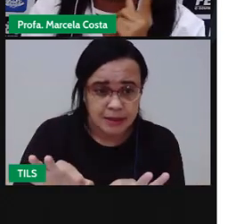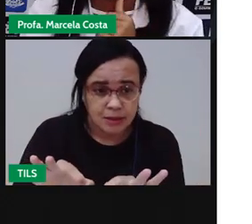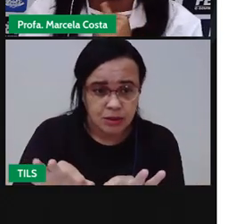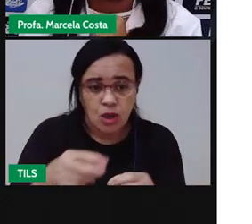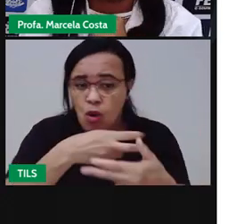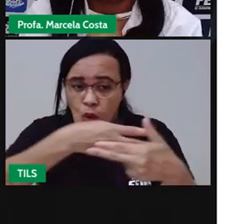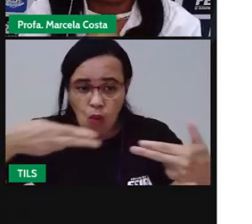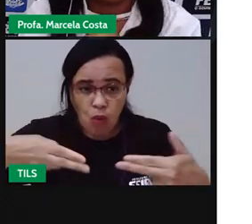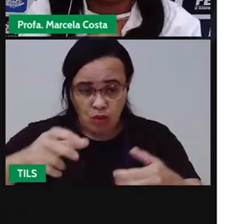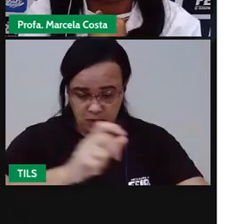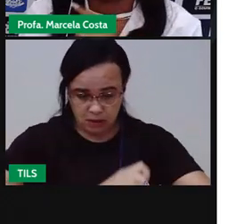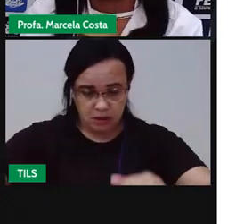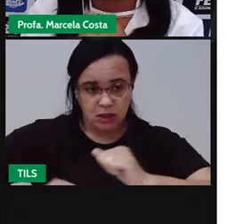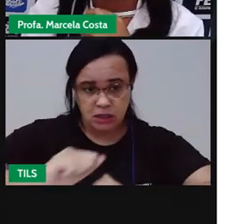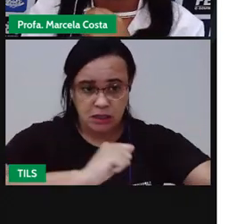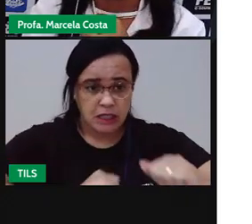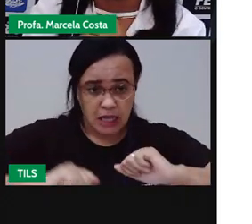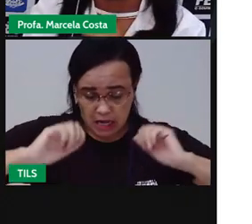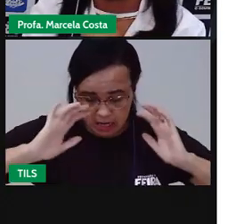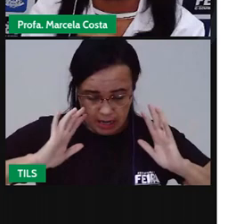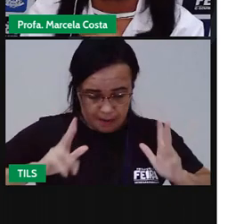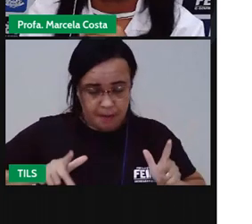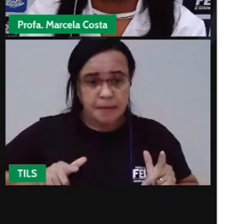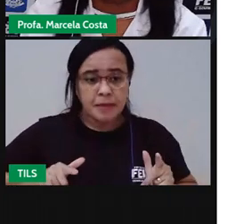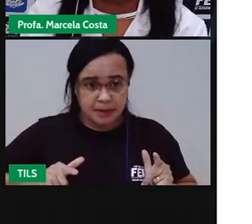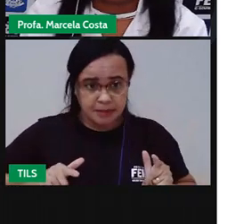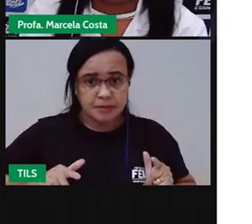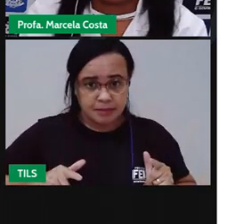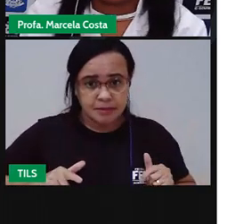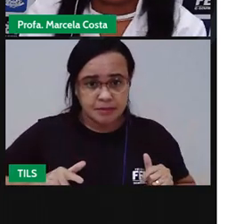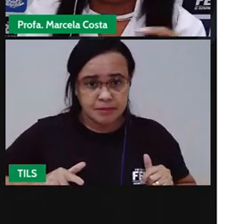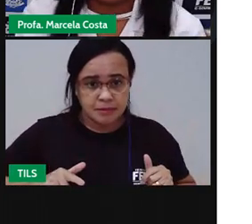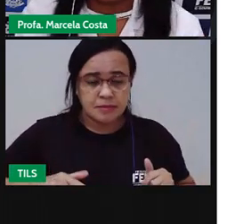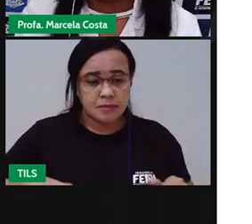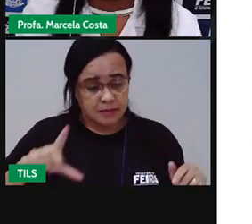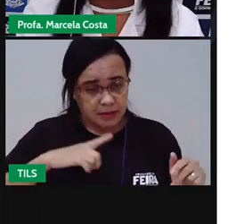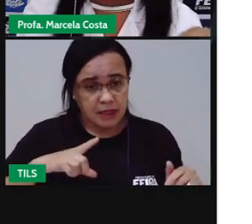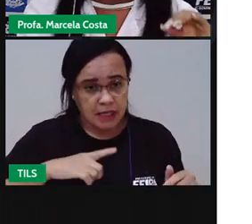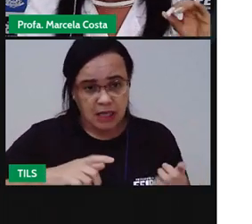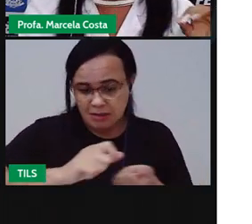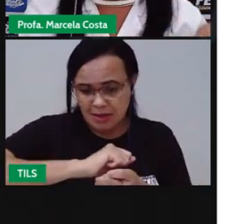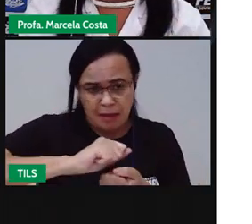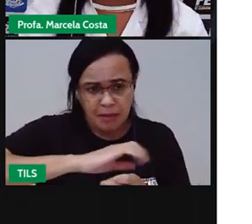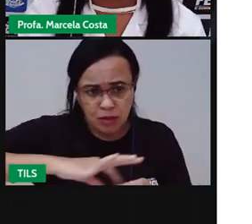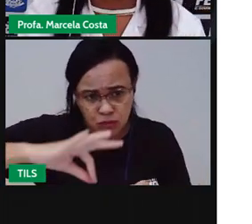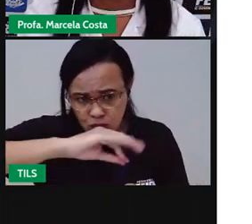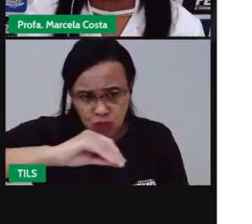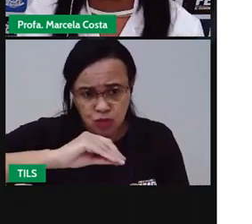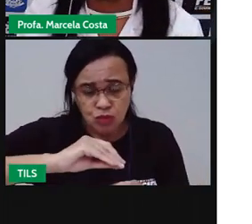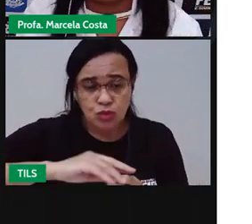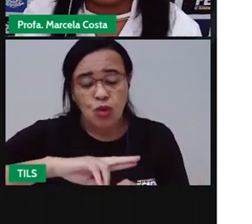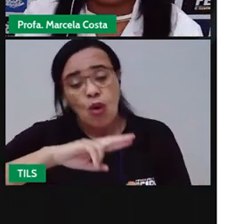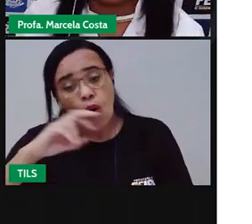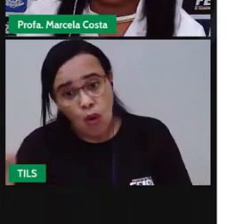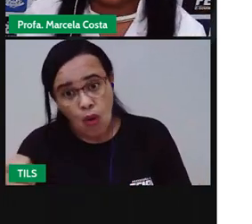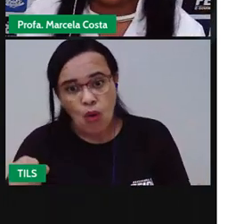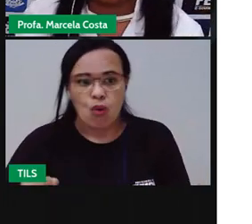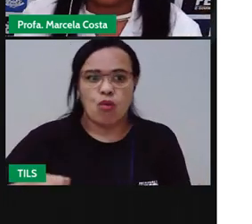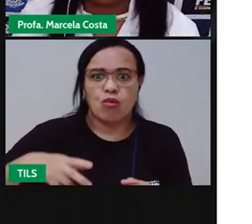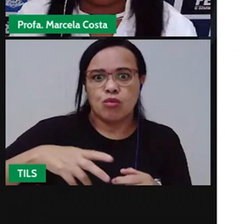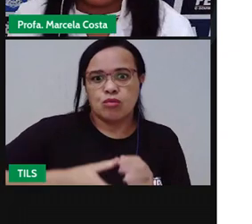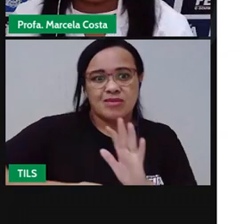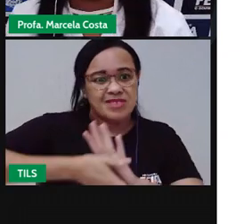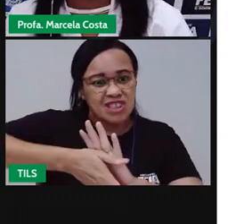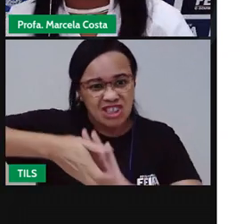Será que a solução será tirar ali a tesoura, a faca